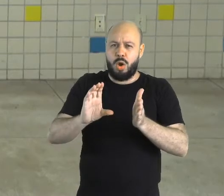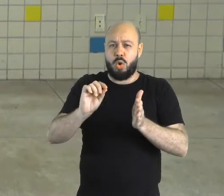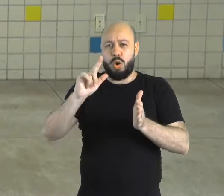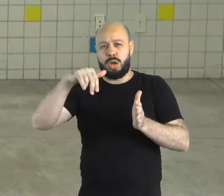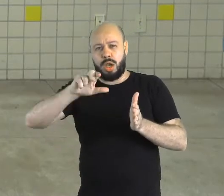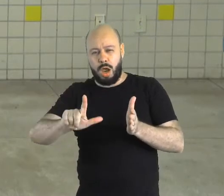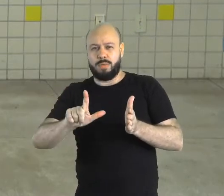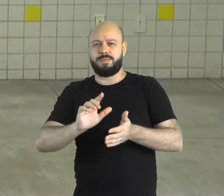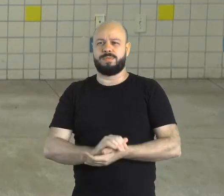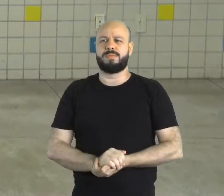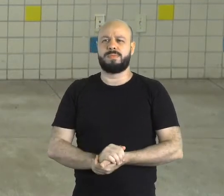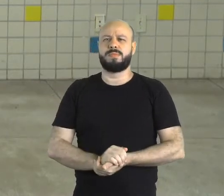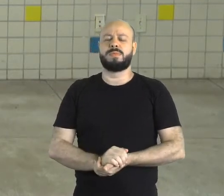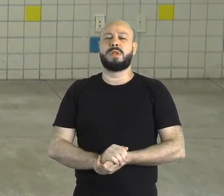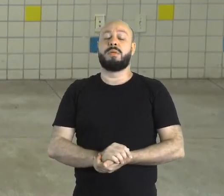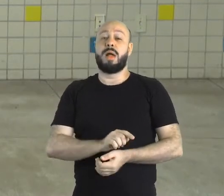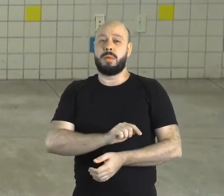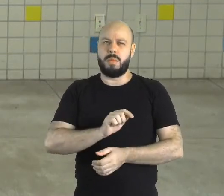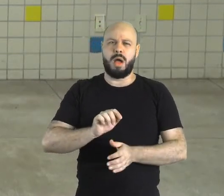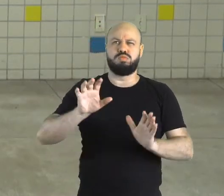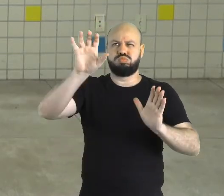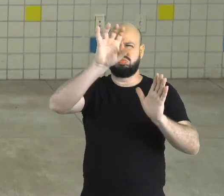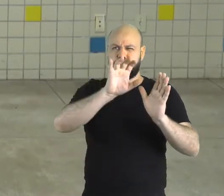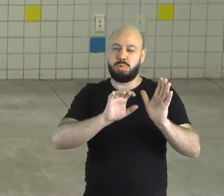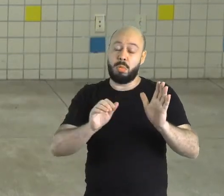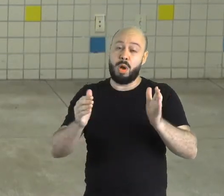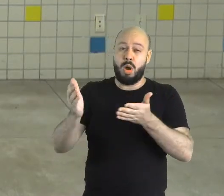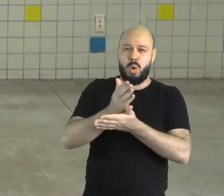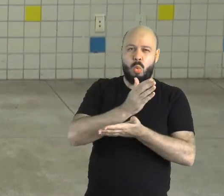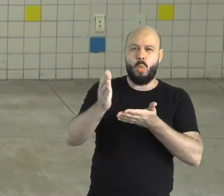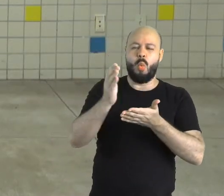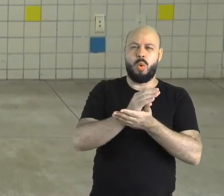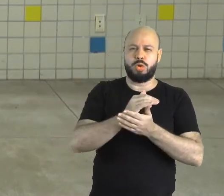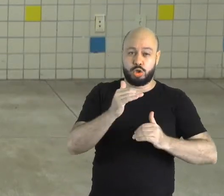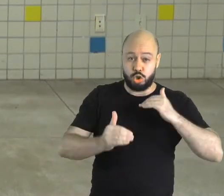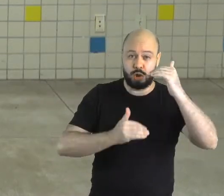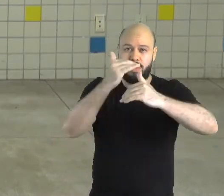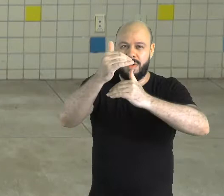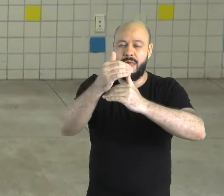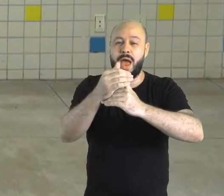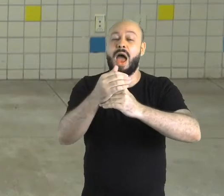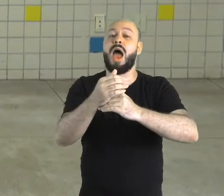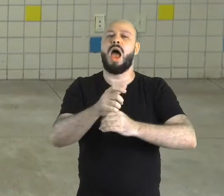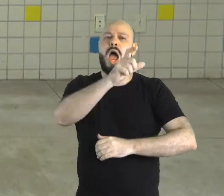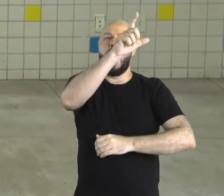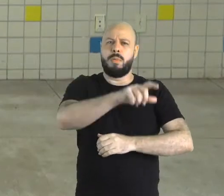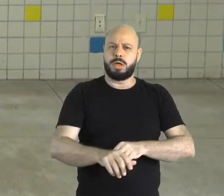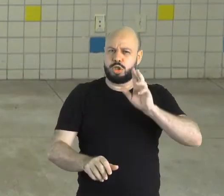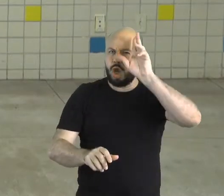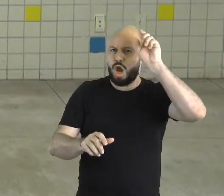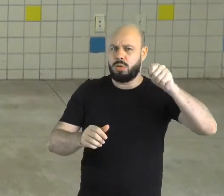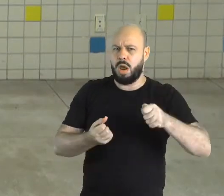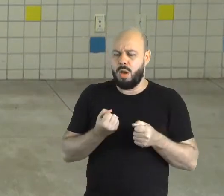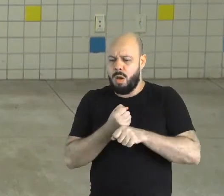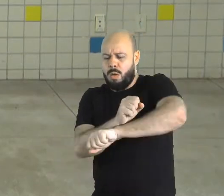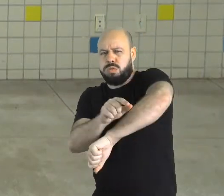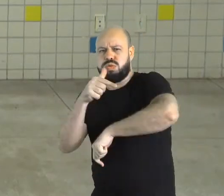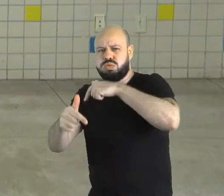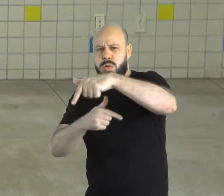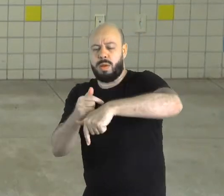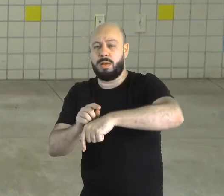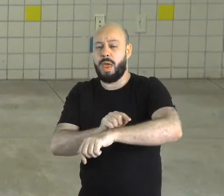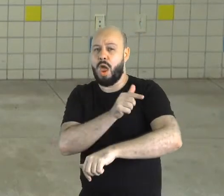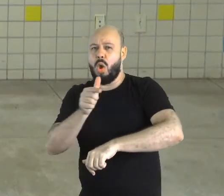mão de obra indígena, pelo negro africano nos lugares mais desenvolvidos. Então, o escravo africano foi introduzido nos locais mais